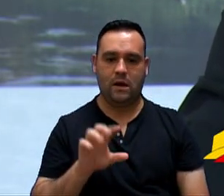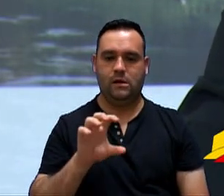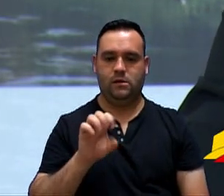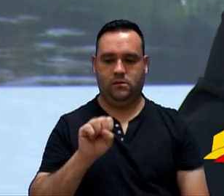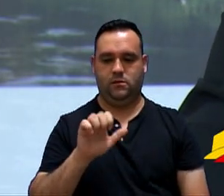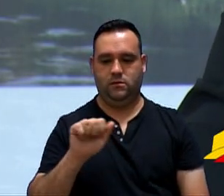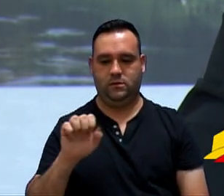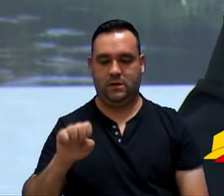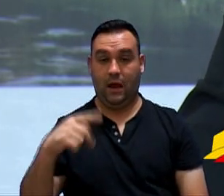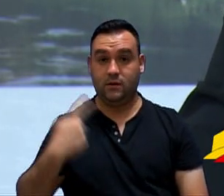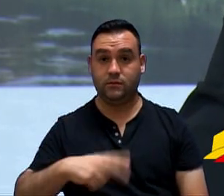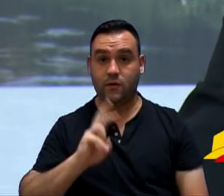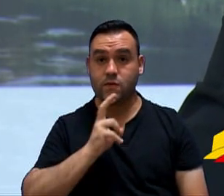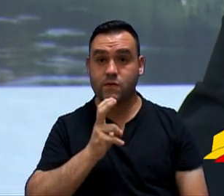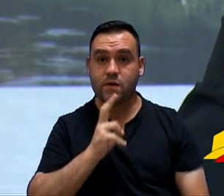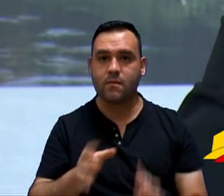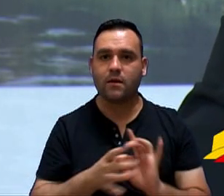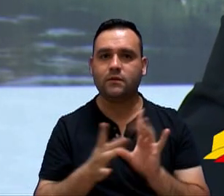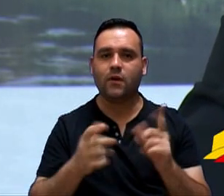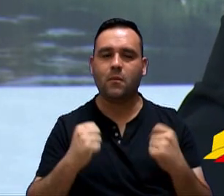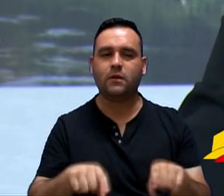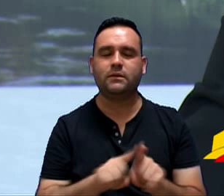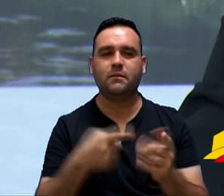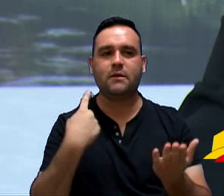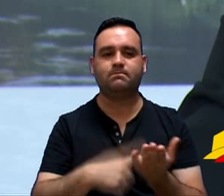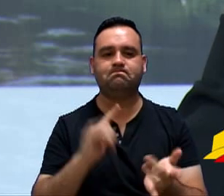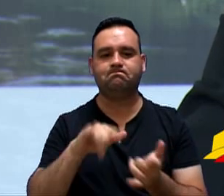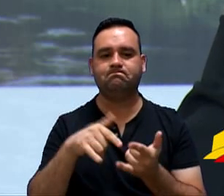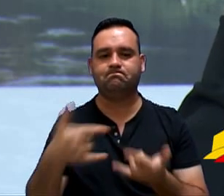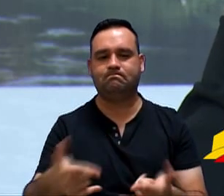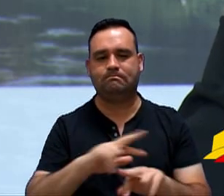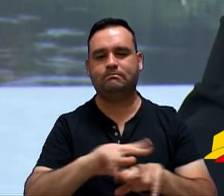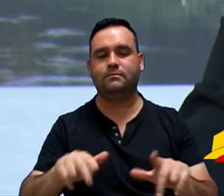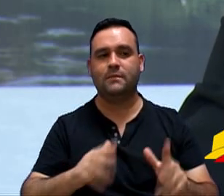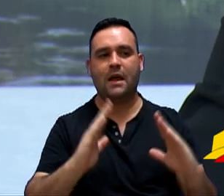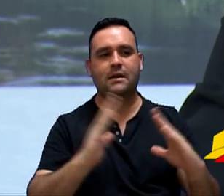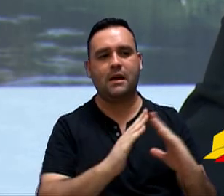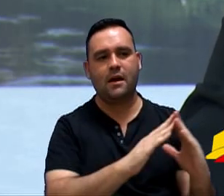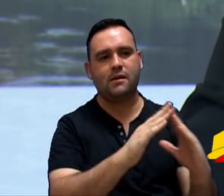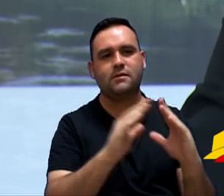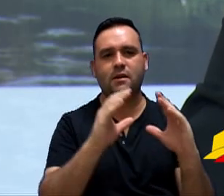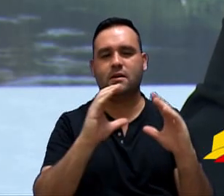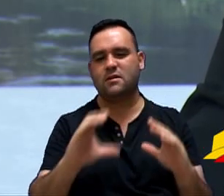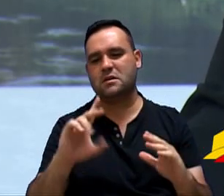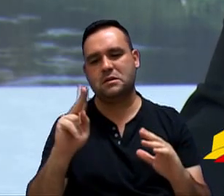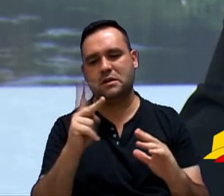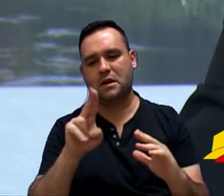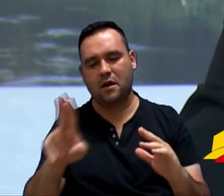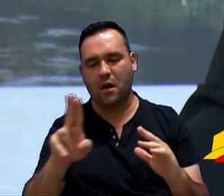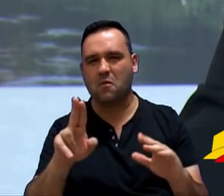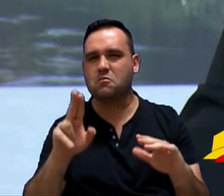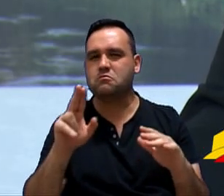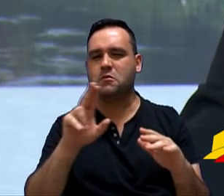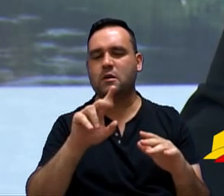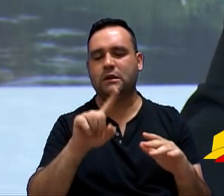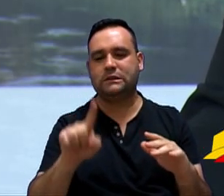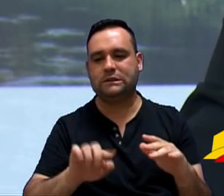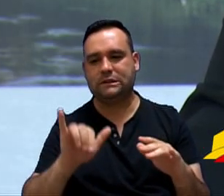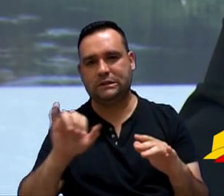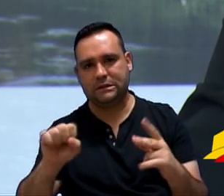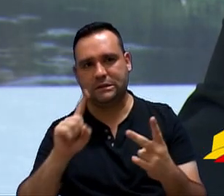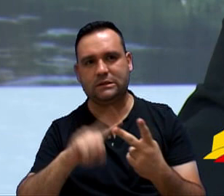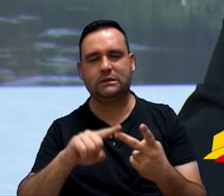SAI de Sorocaba autorizado a celebrar contatos com condomínios dos conjuntos habitacionais de interesse social